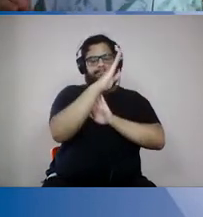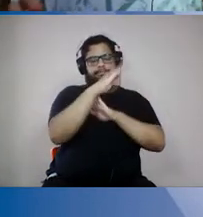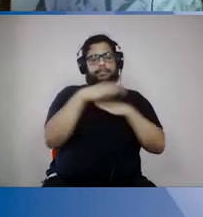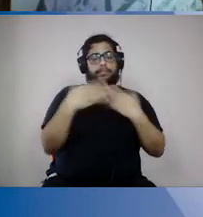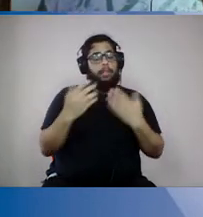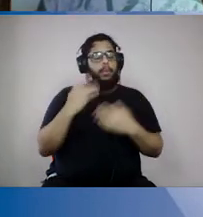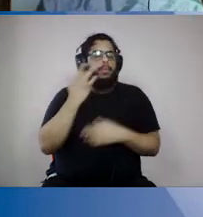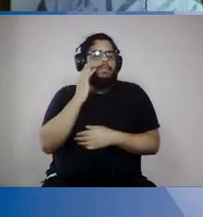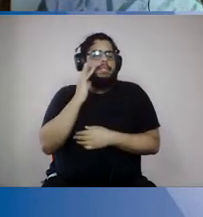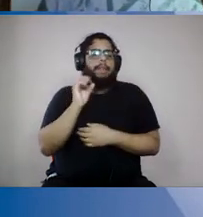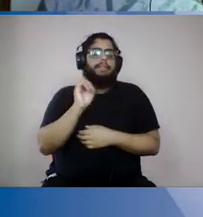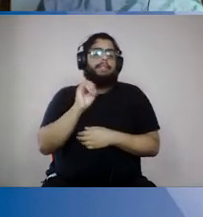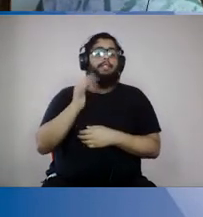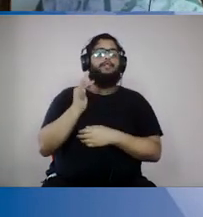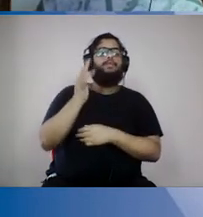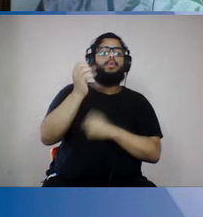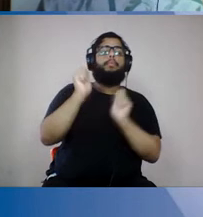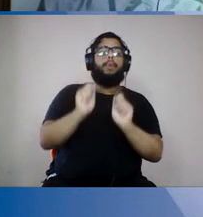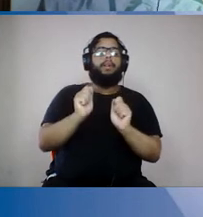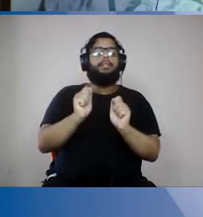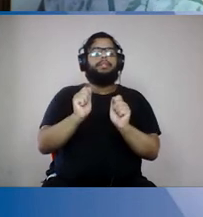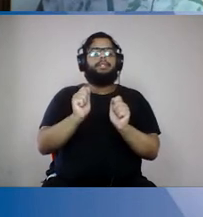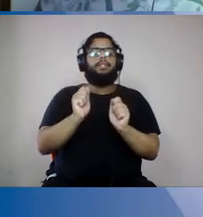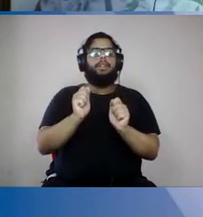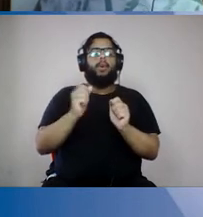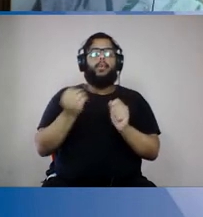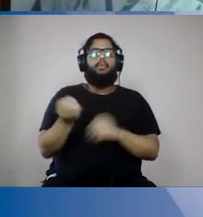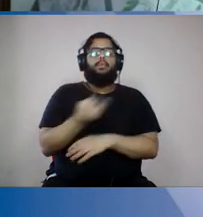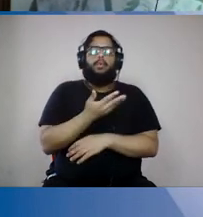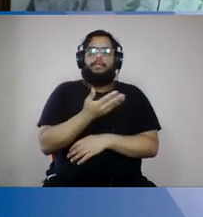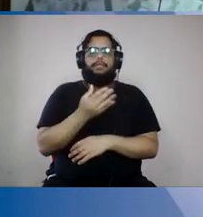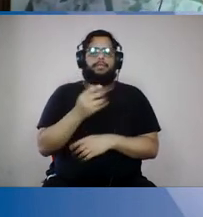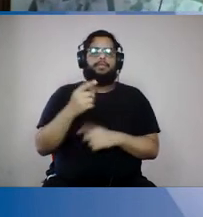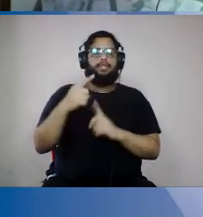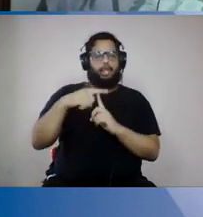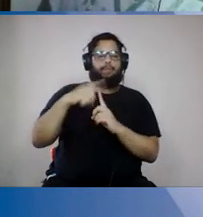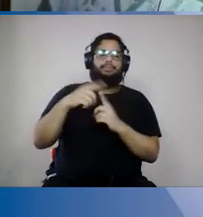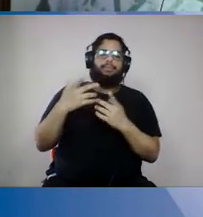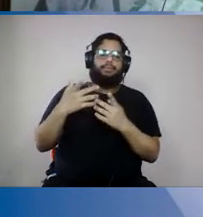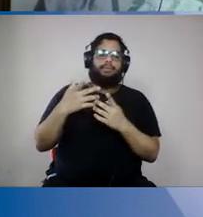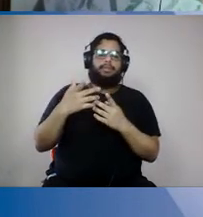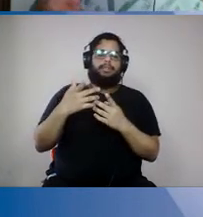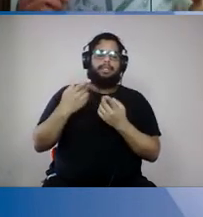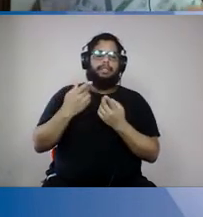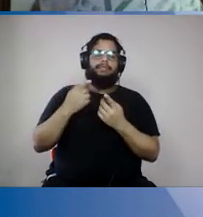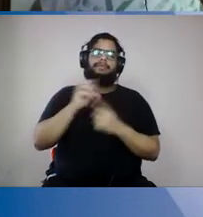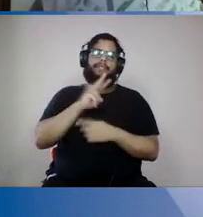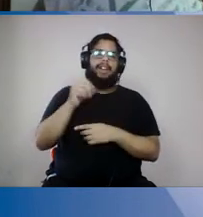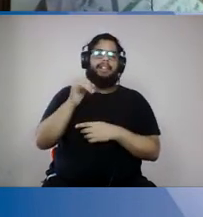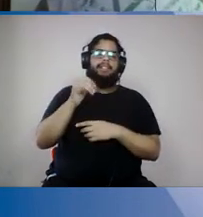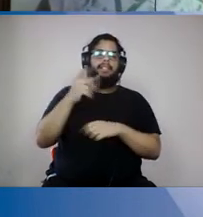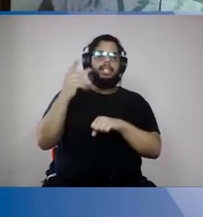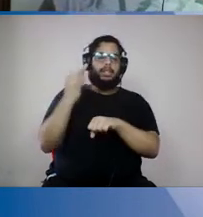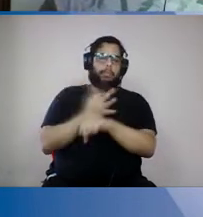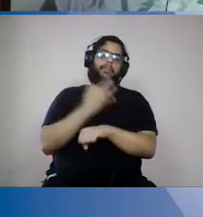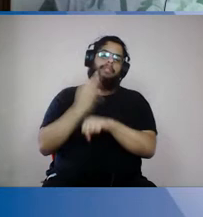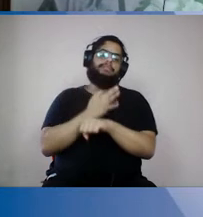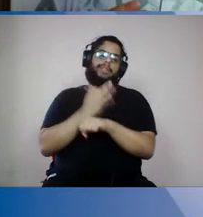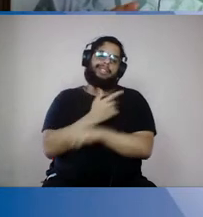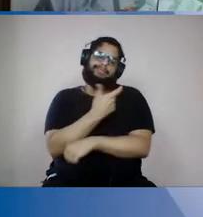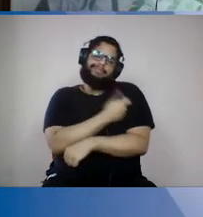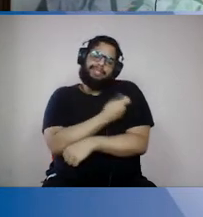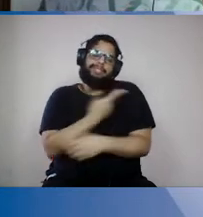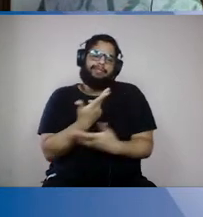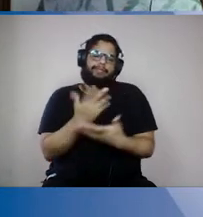se em algum momento pode aparecer uma cepa dessas que vai impor resistência à vacina. Então o que a gente tem que fazer é o seguinte,